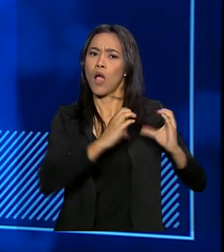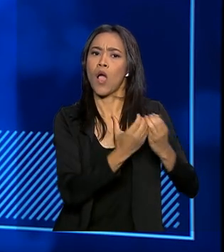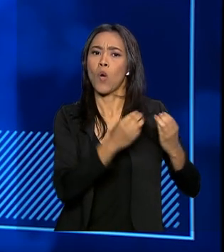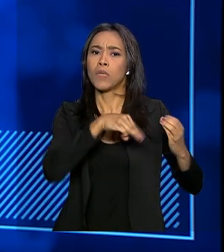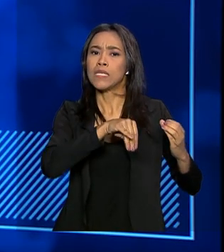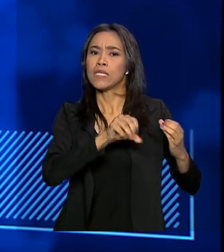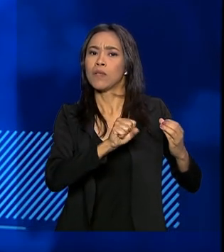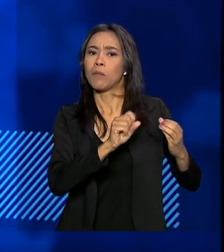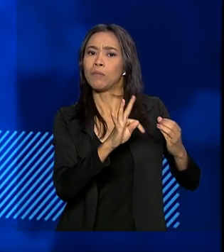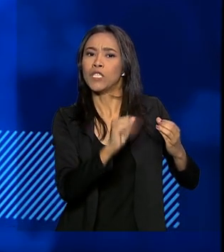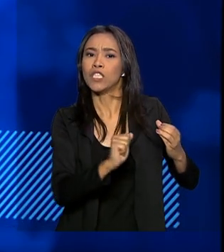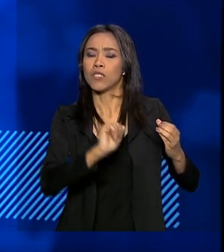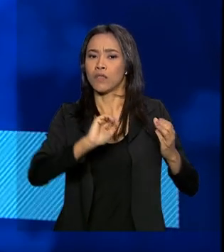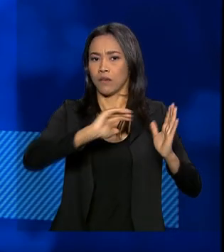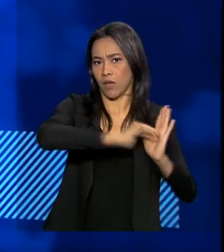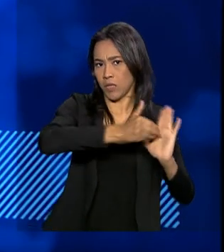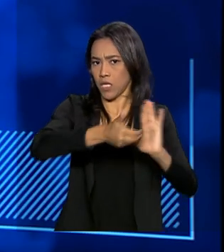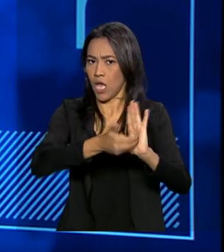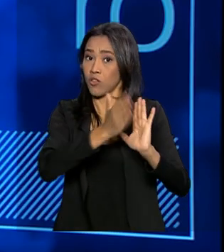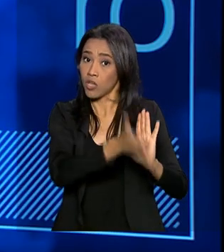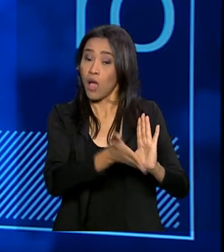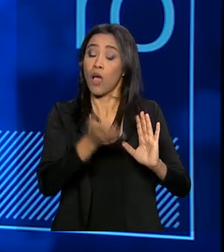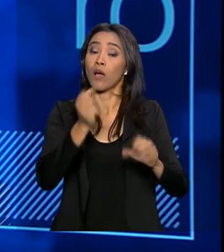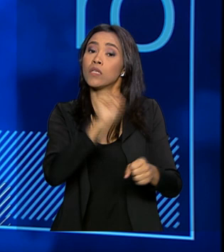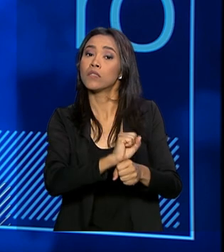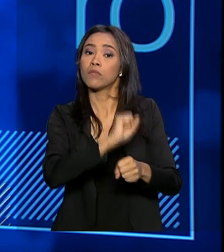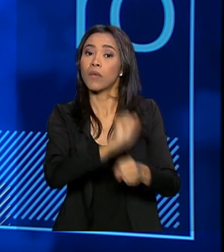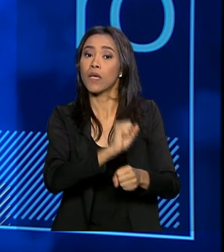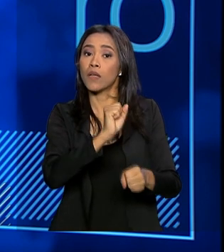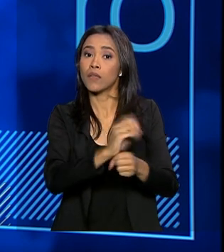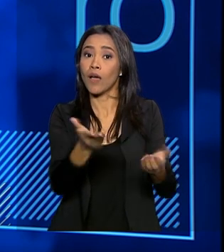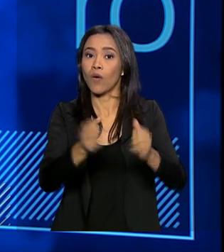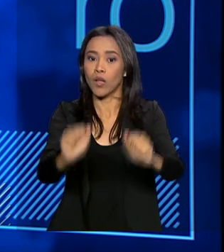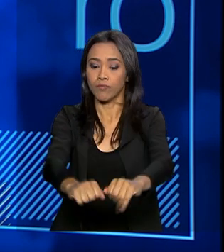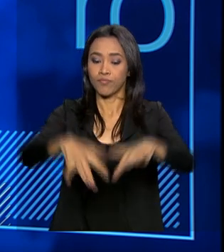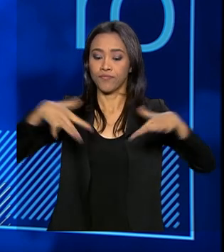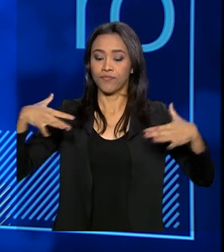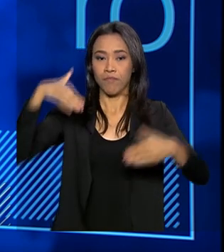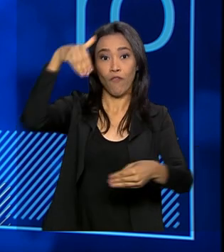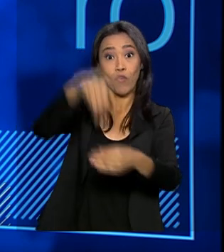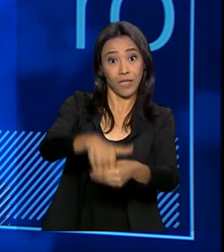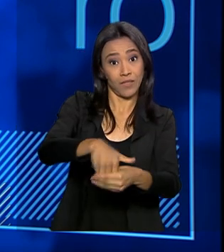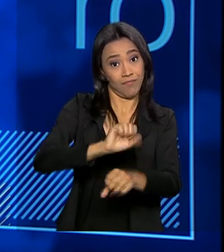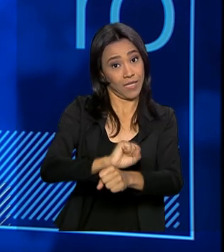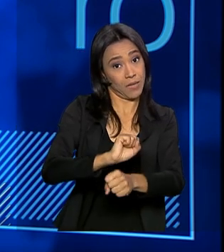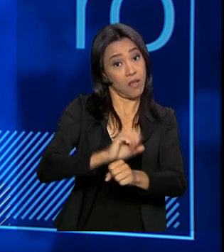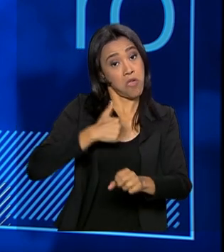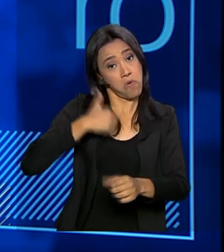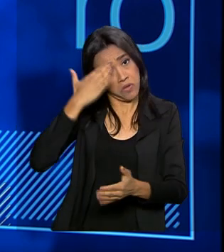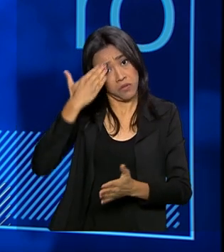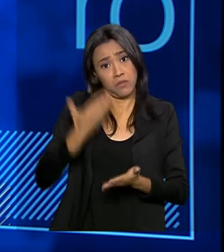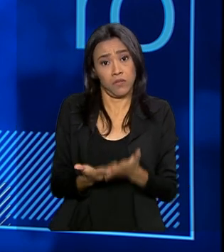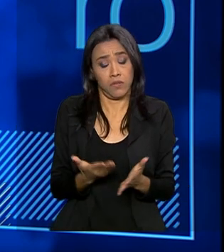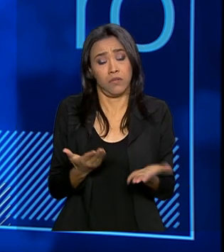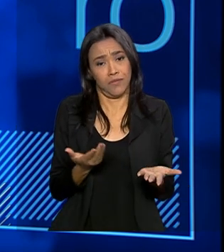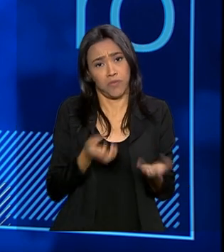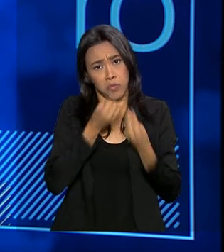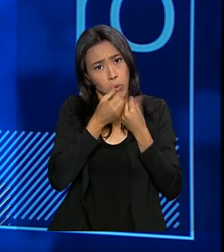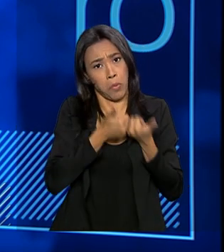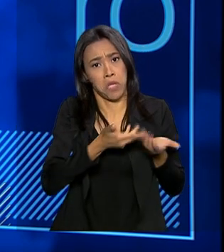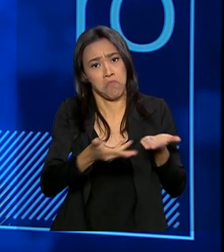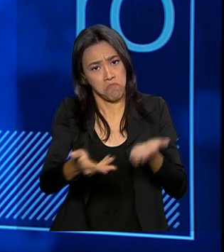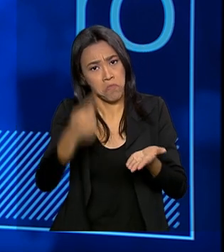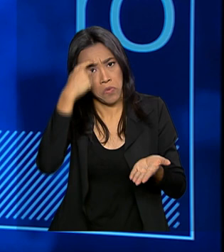Senado e Câmara, né, que agora está aguardando a entrada em plenário para a votação. Então, acredito que foi muito bem